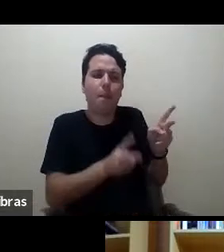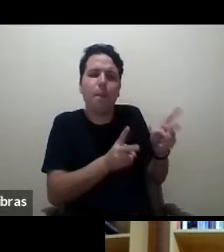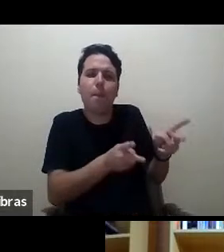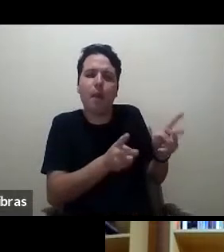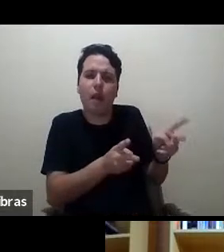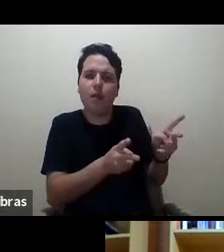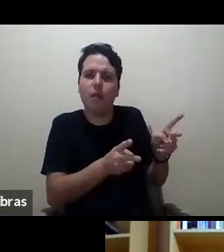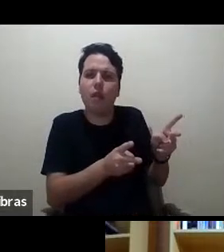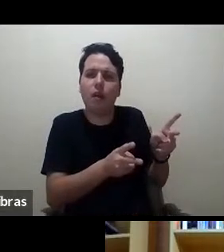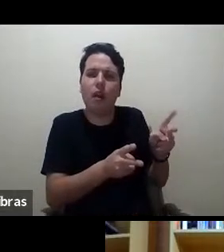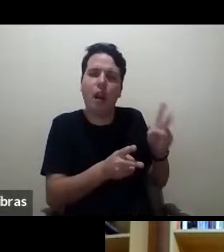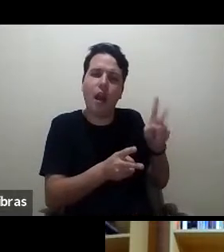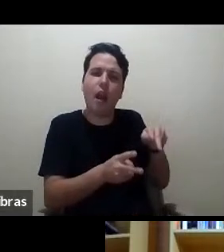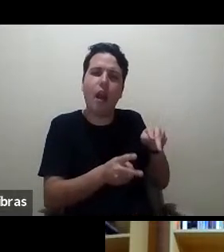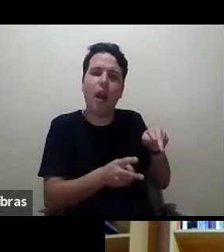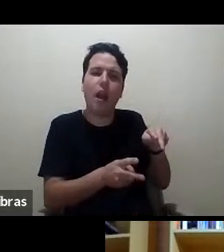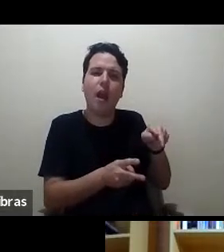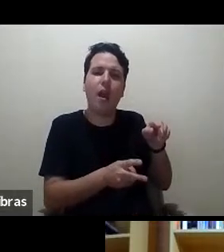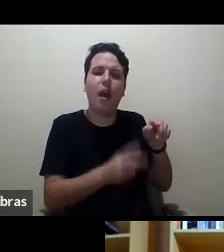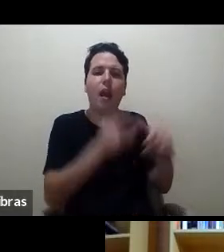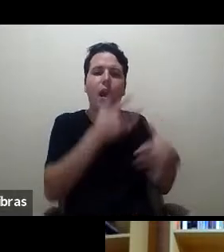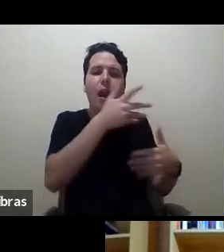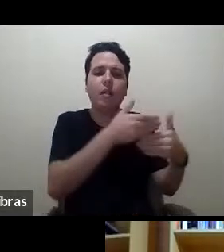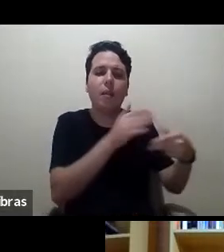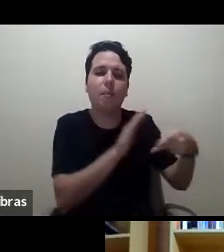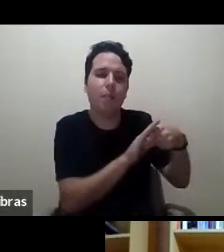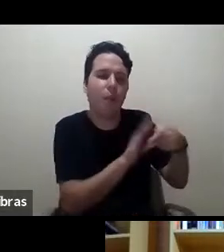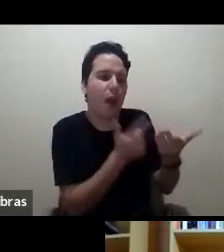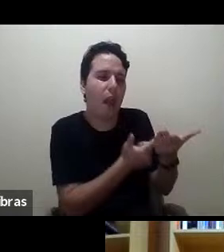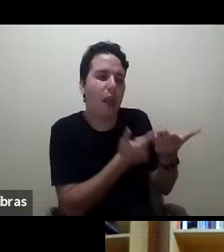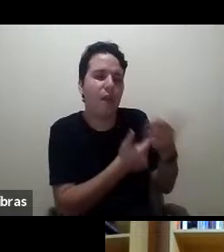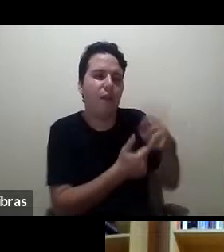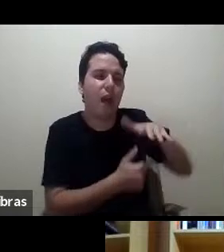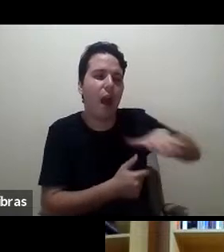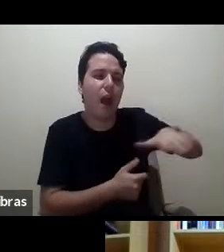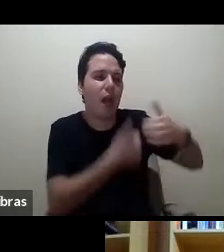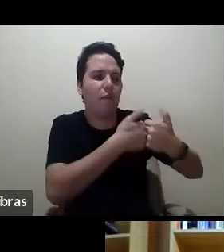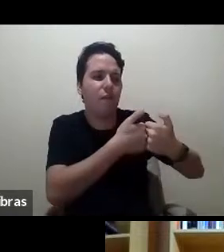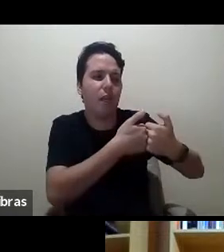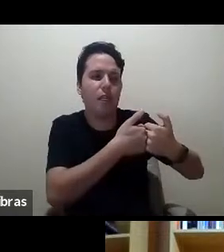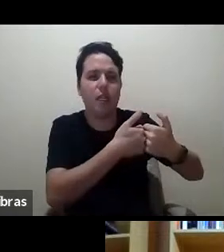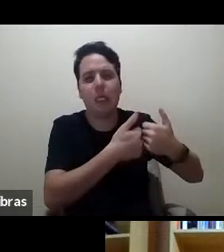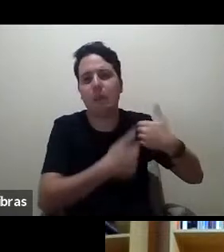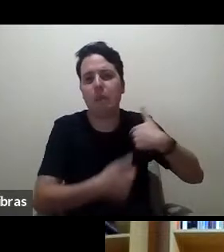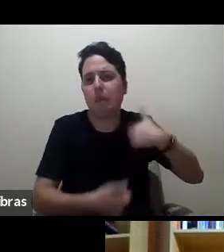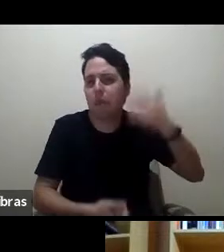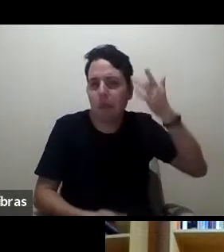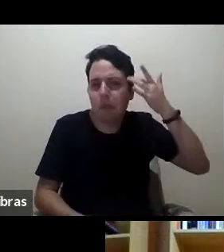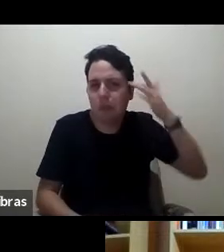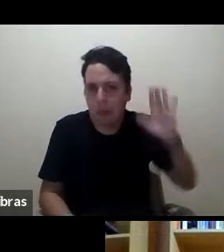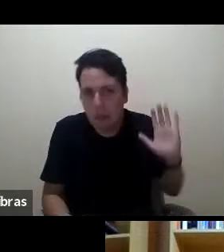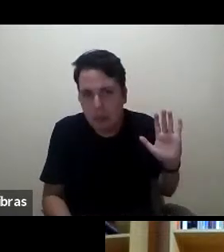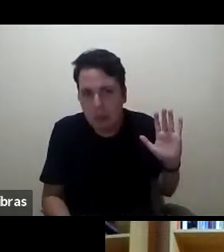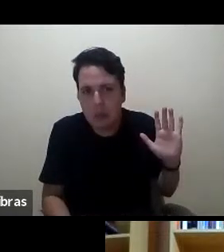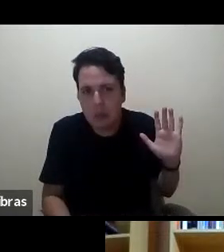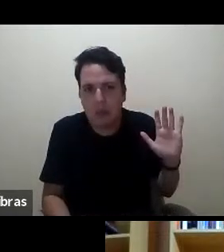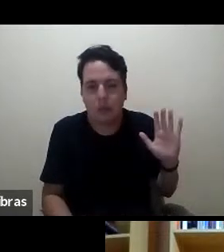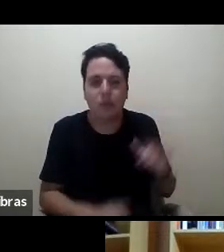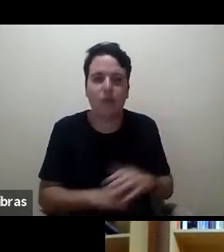falando de resenhas de livros em física. Não sei, ou em